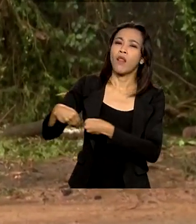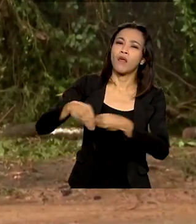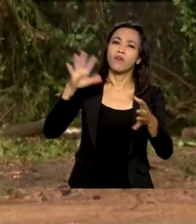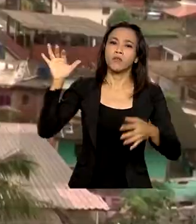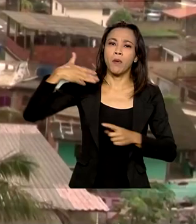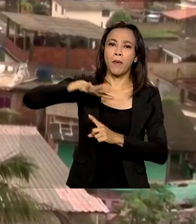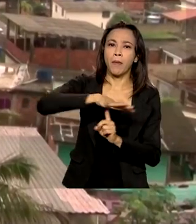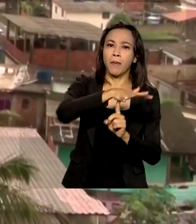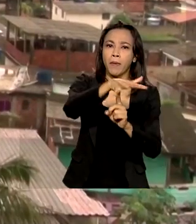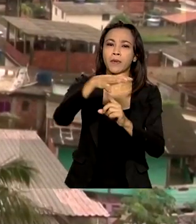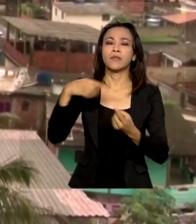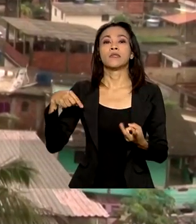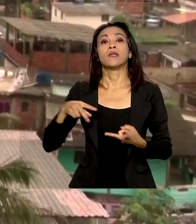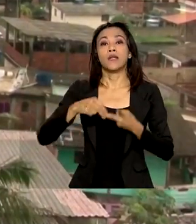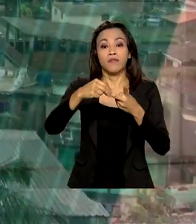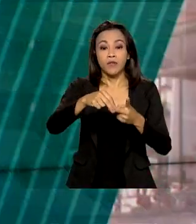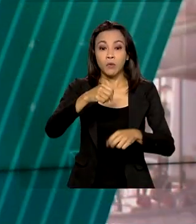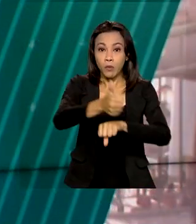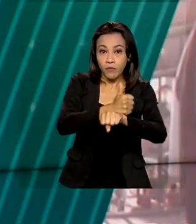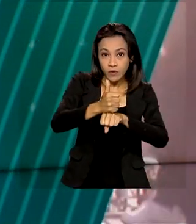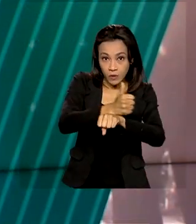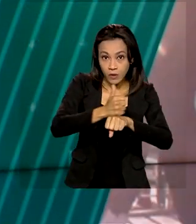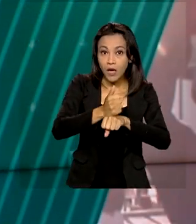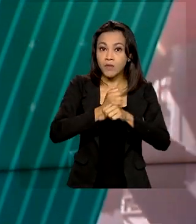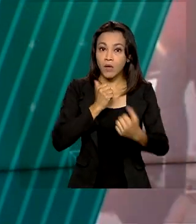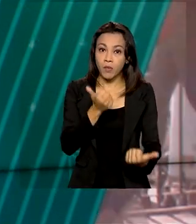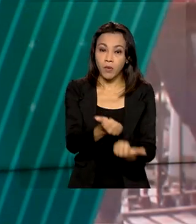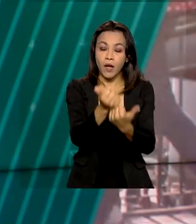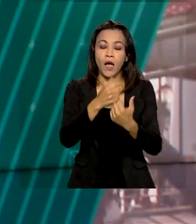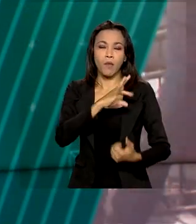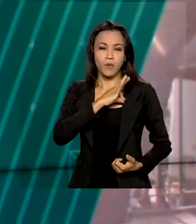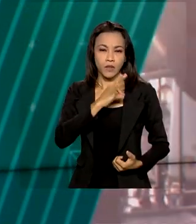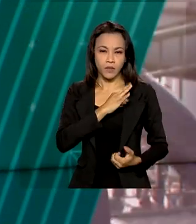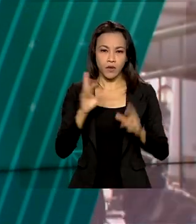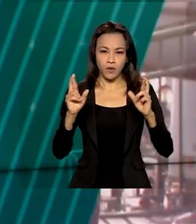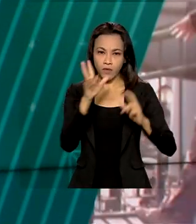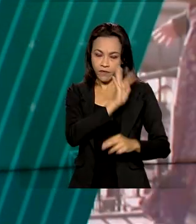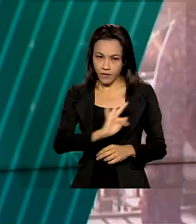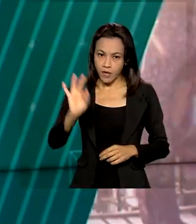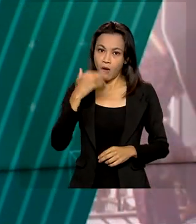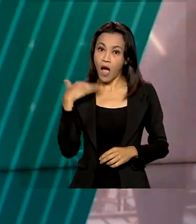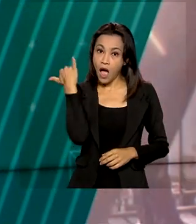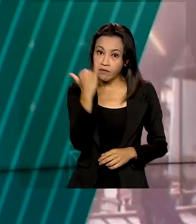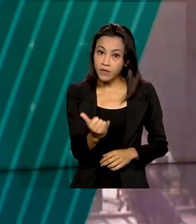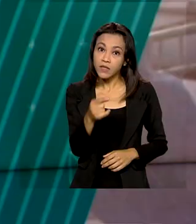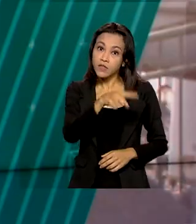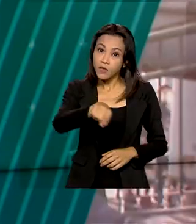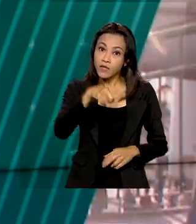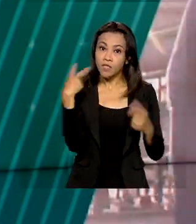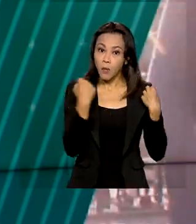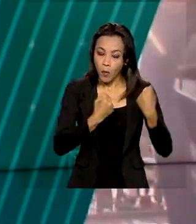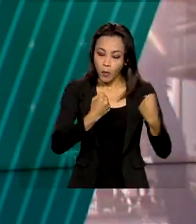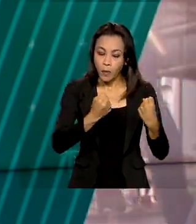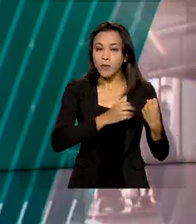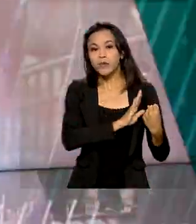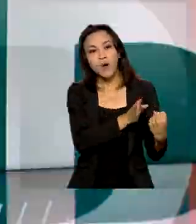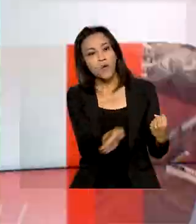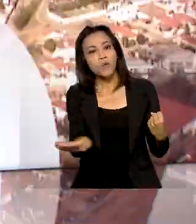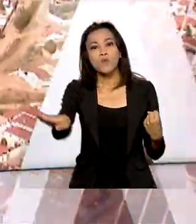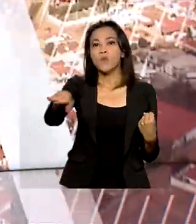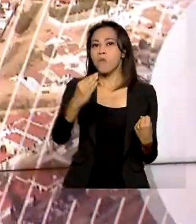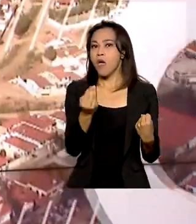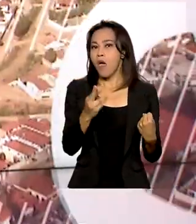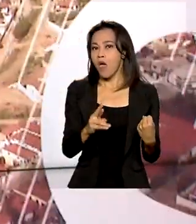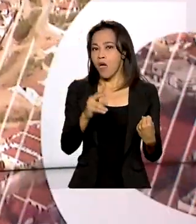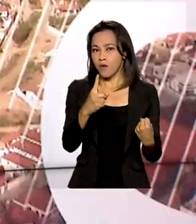transporte de equipes de resgate. A Polícia Rodoviária Federal pede que motoristas não acessem a BR-101 na